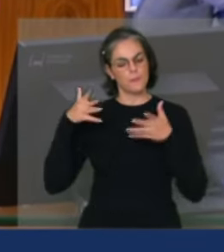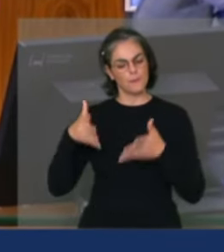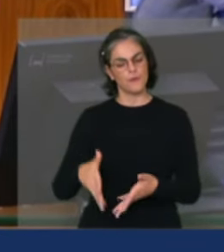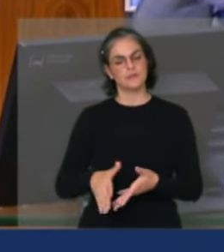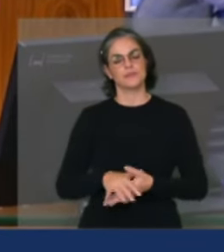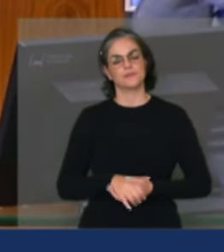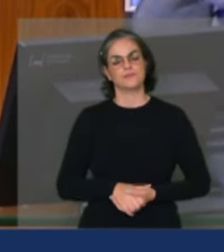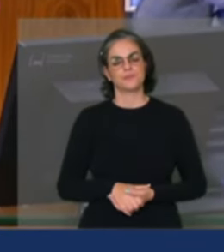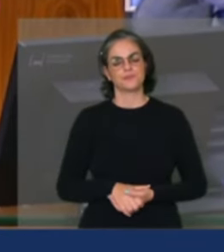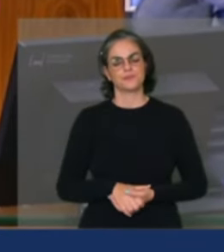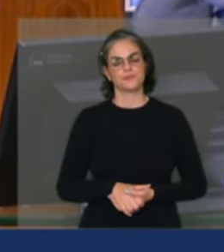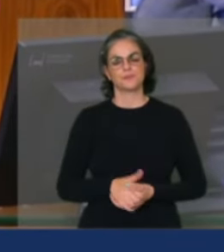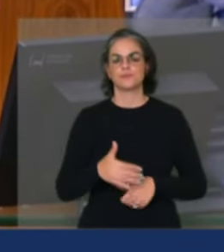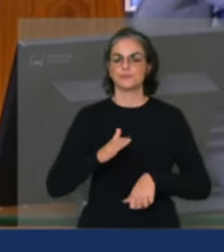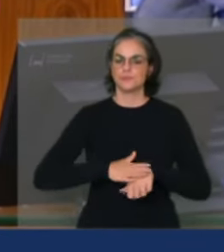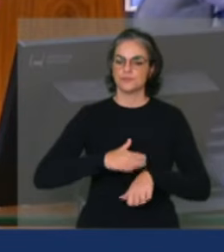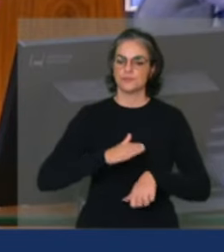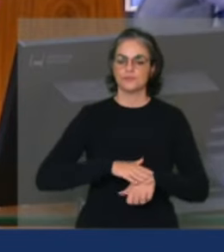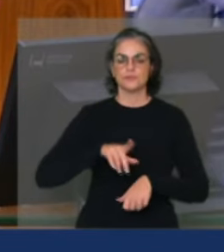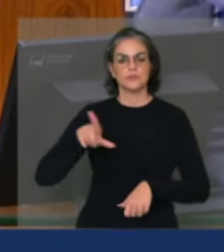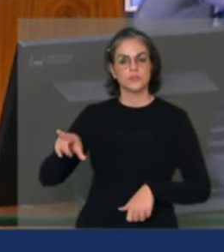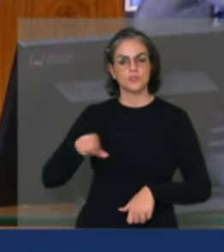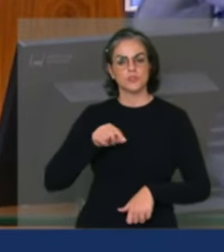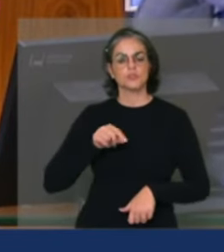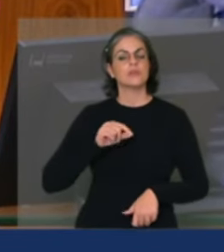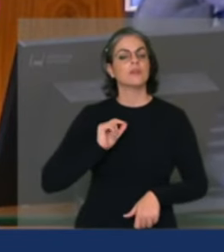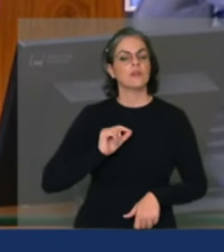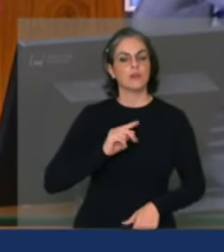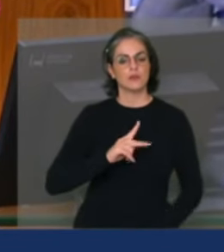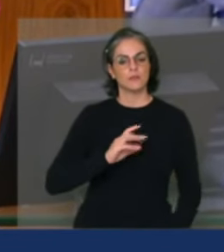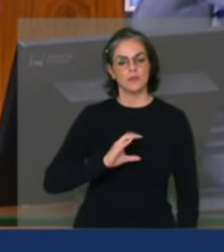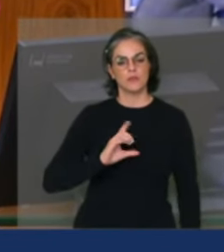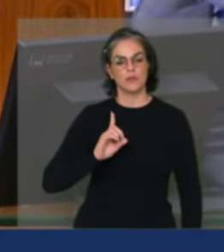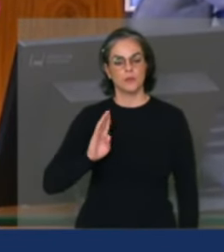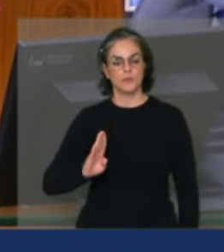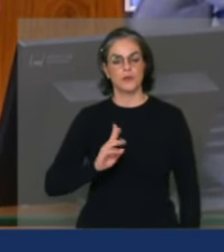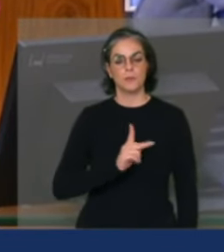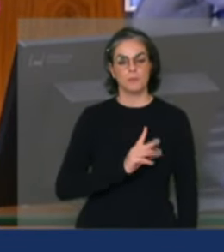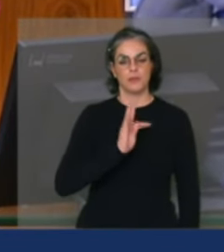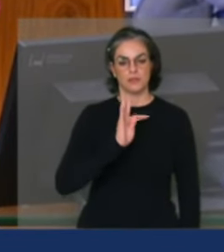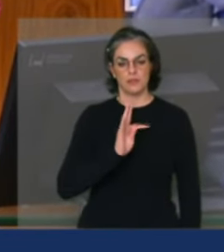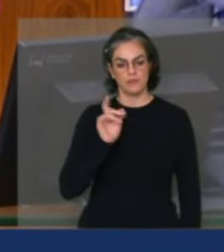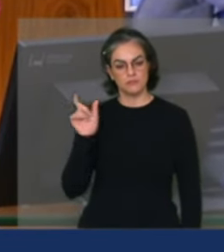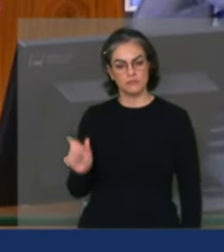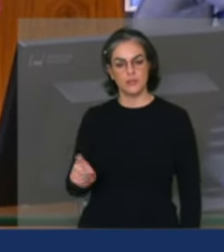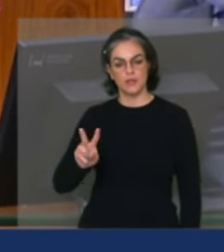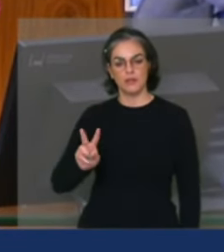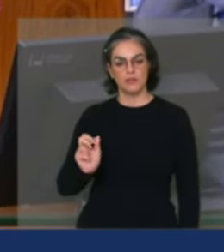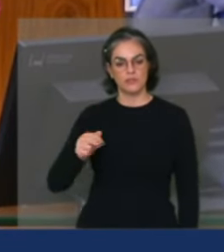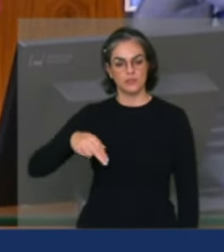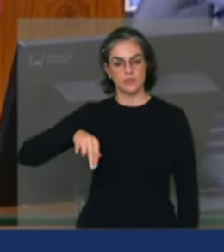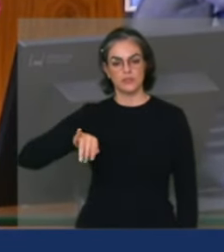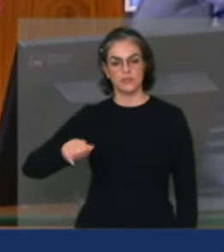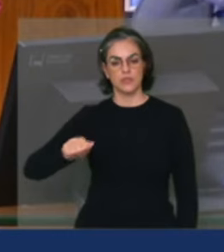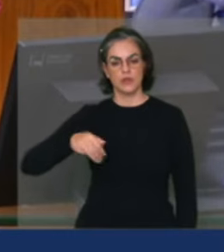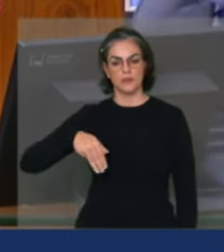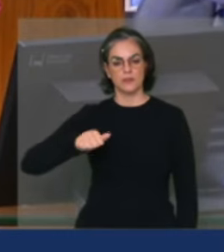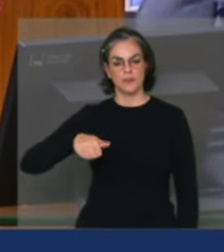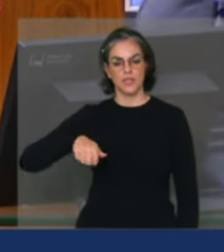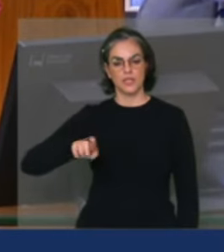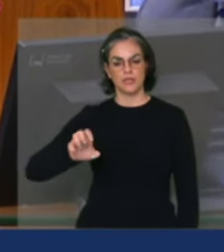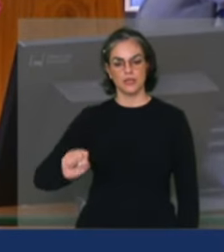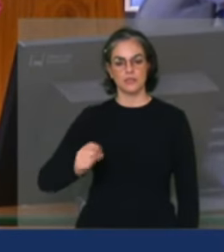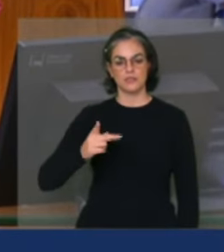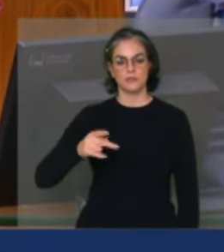indicação tanto do PC do B, como também do PT, da Vânia Marques Pinto, agricultura familiar,